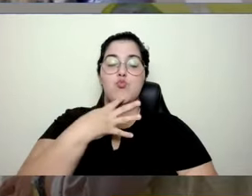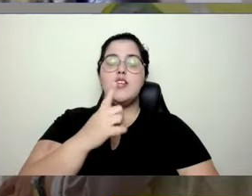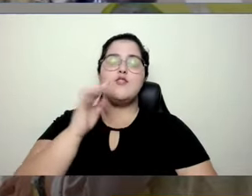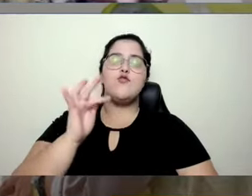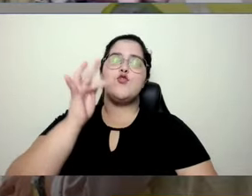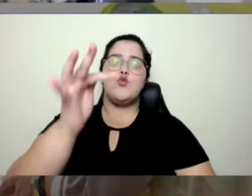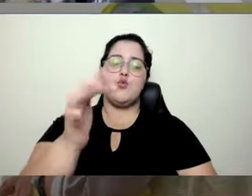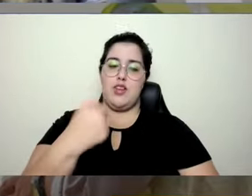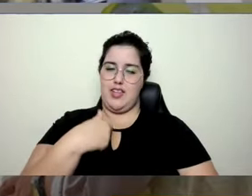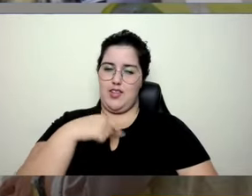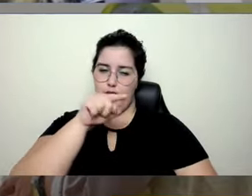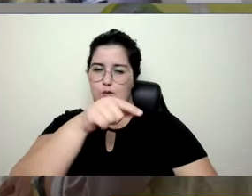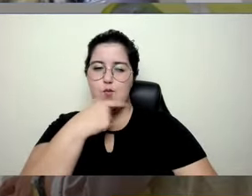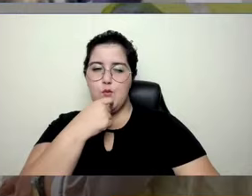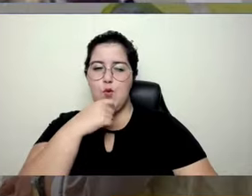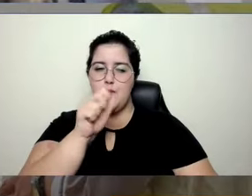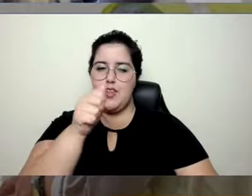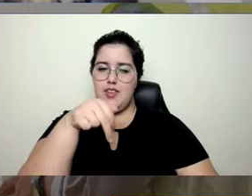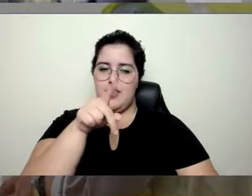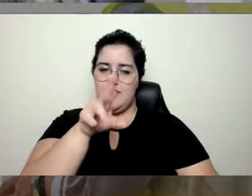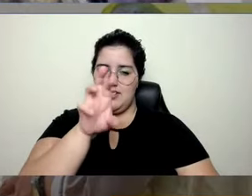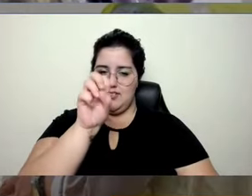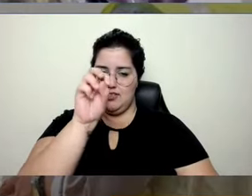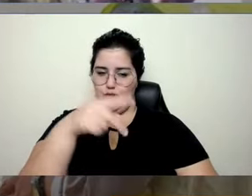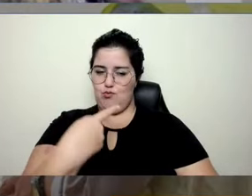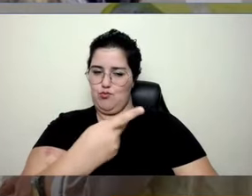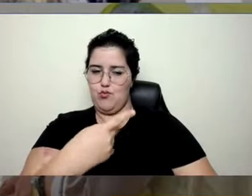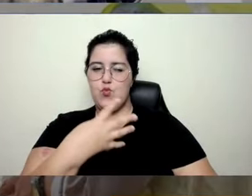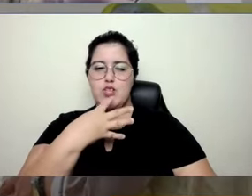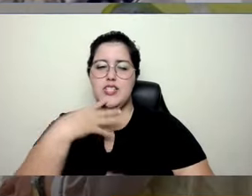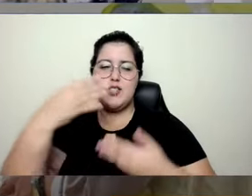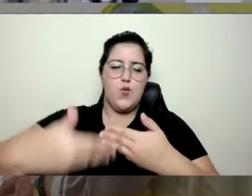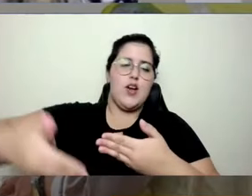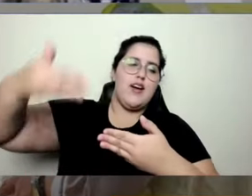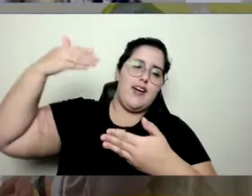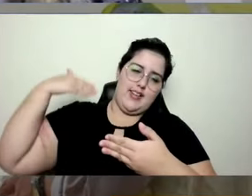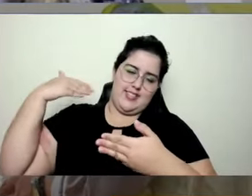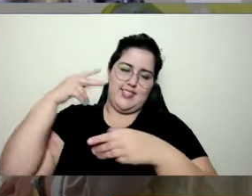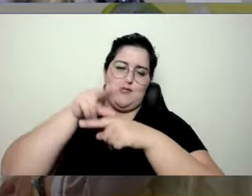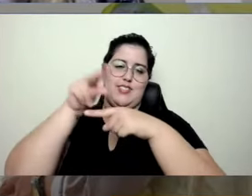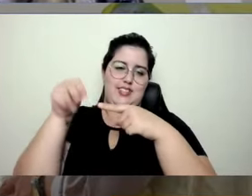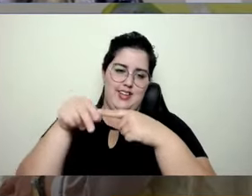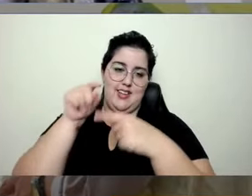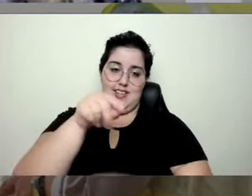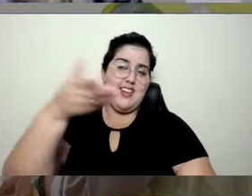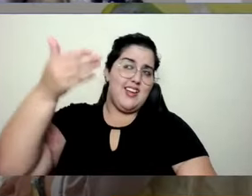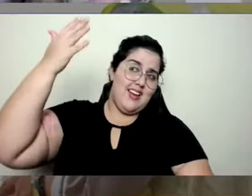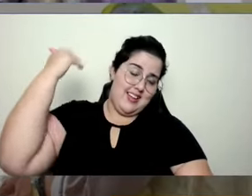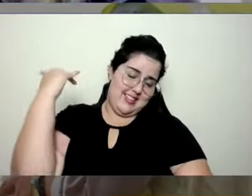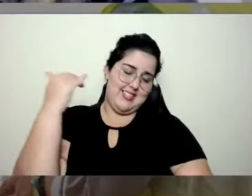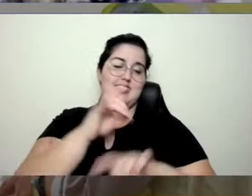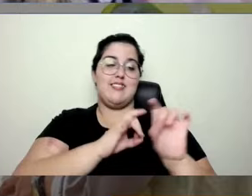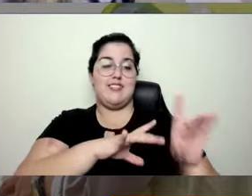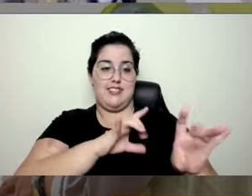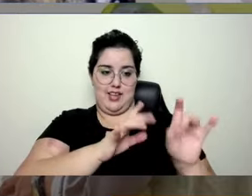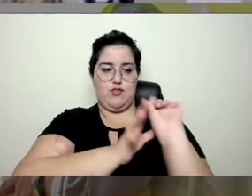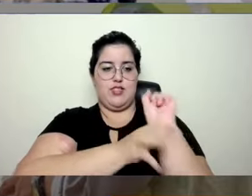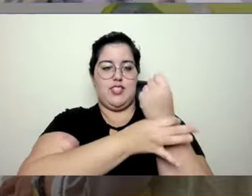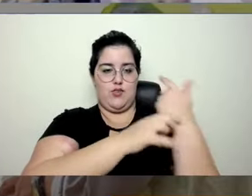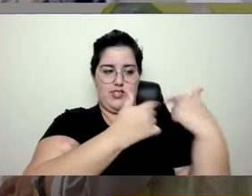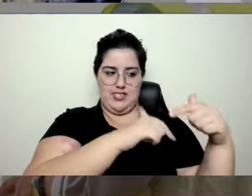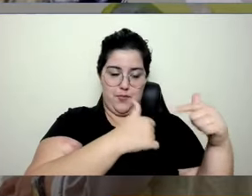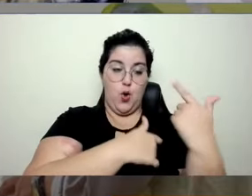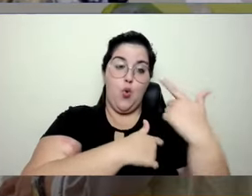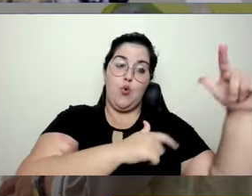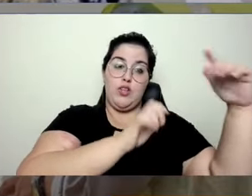e eu, a gente se conheceu realmente, né, Anderson? Antes do Senac, ele era técnico de segurança numa empresa, eu era ergonomista,